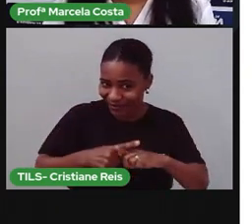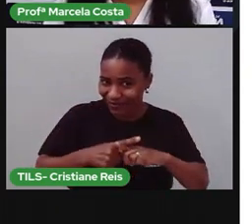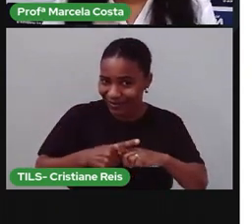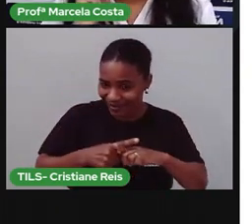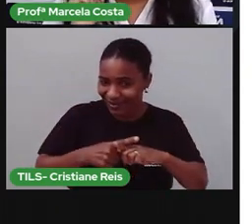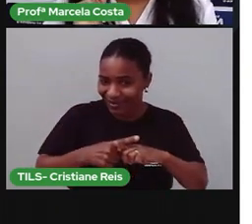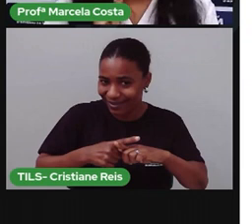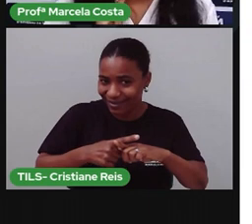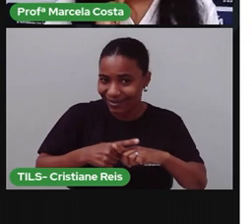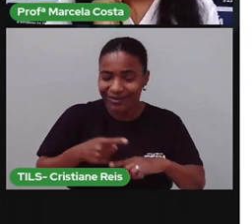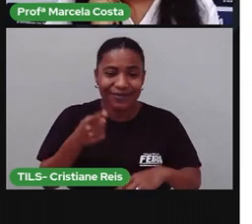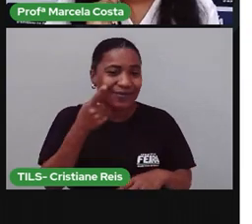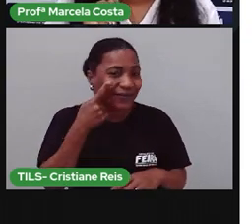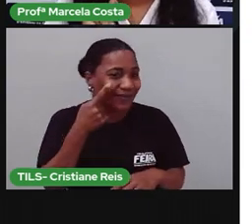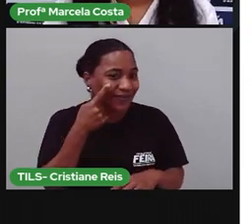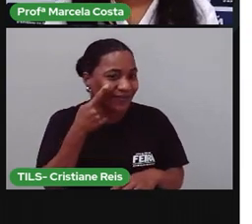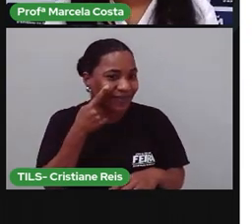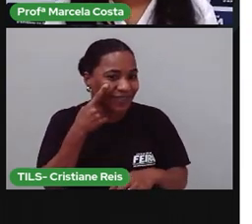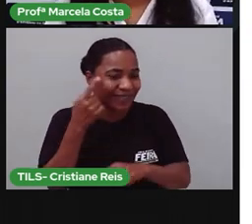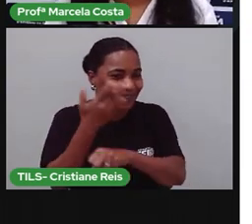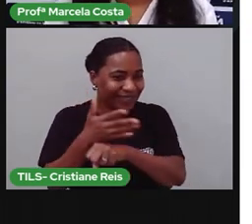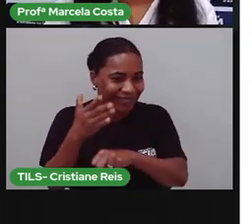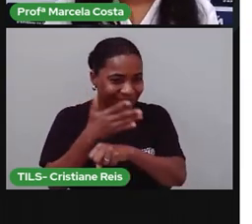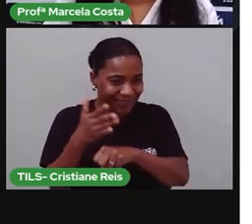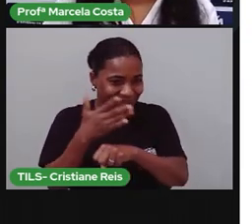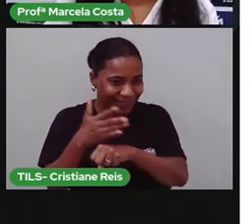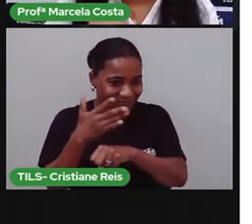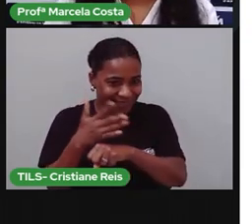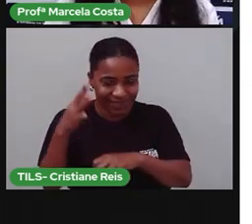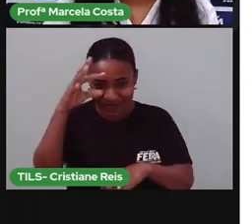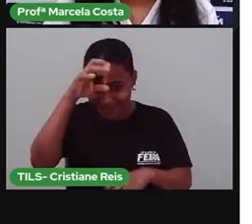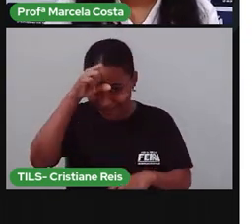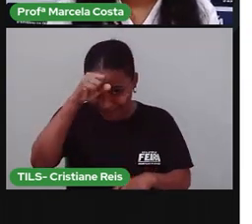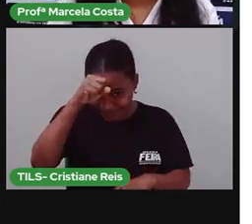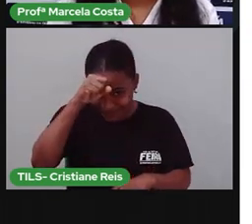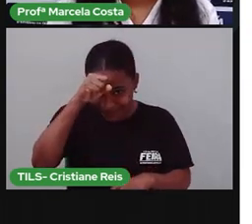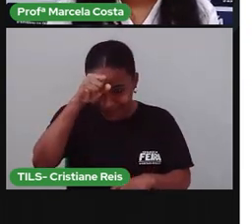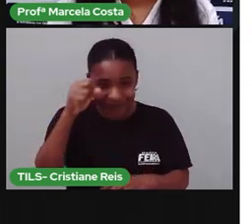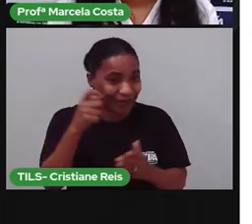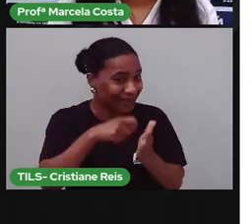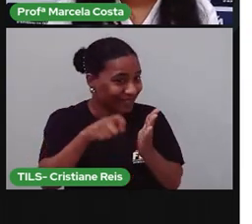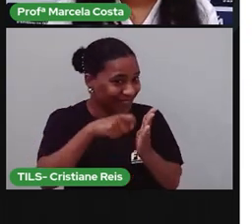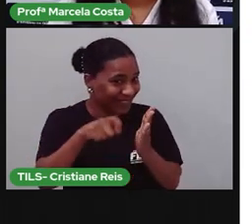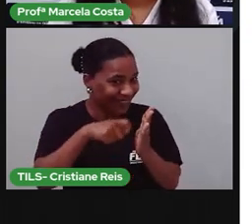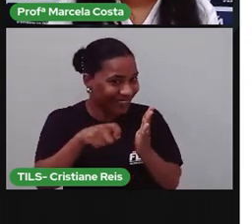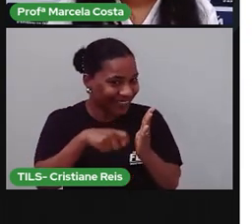Vamos colocar esse conhecimento em prática, criança. Vamos escrever um bilhete?